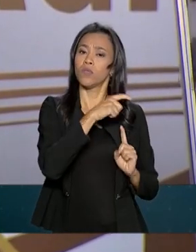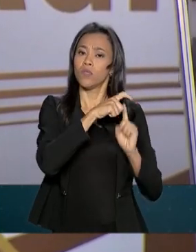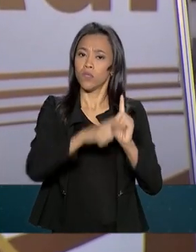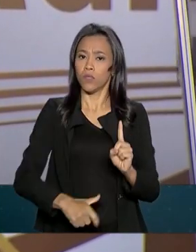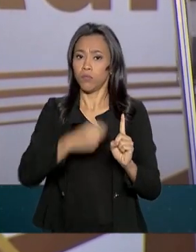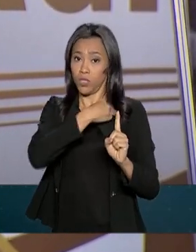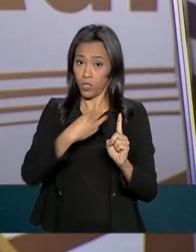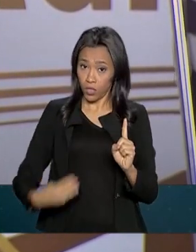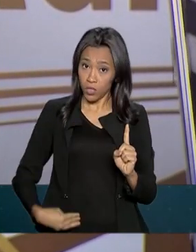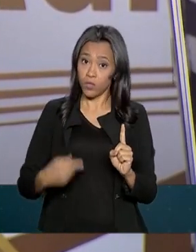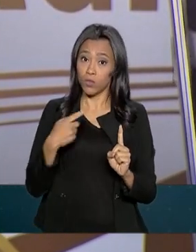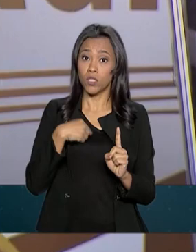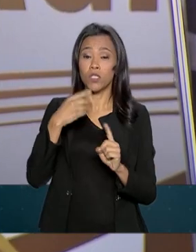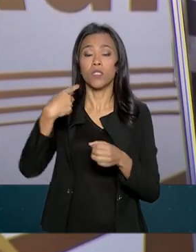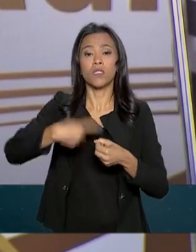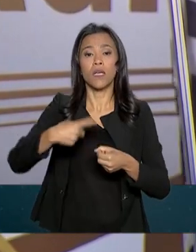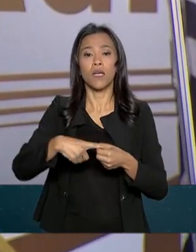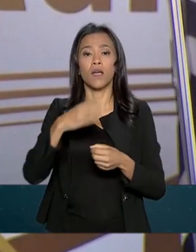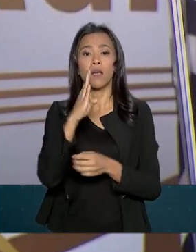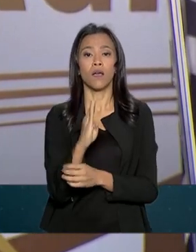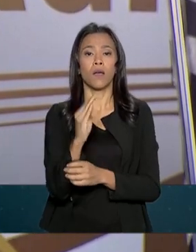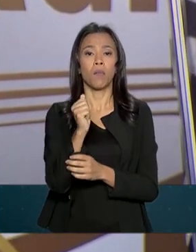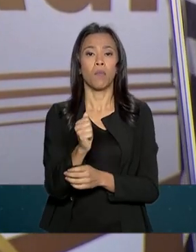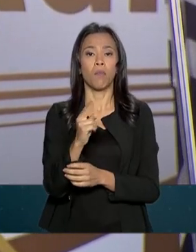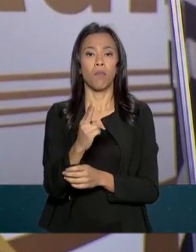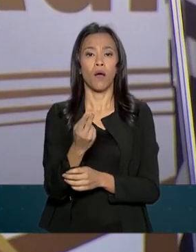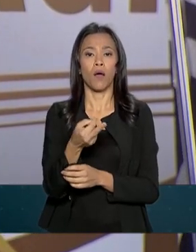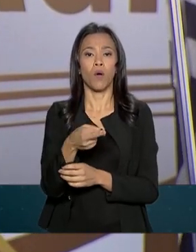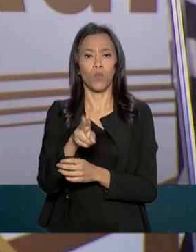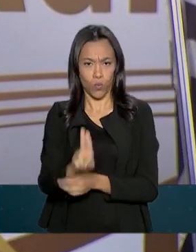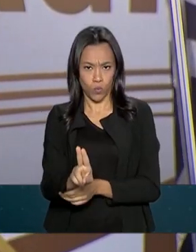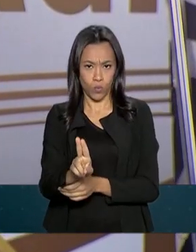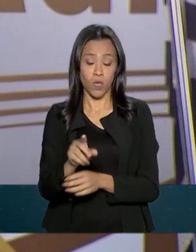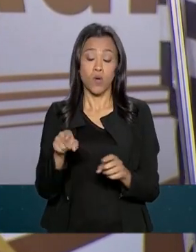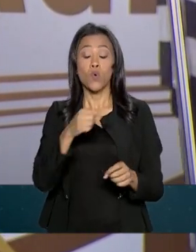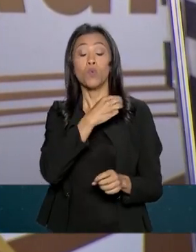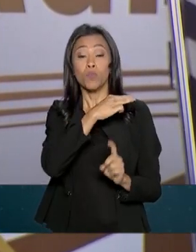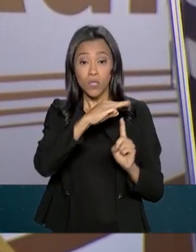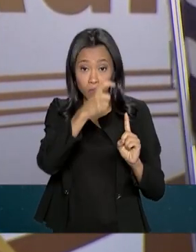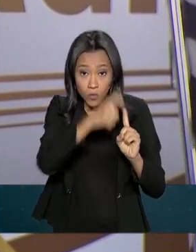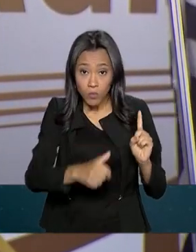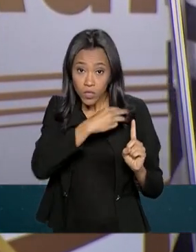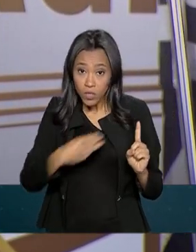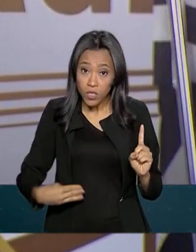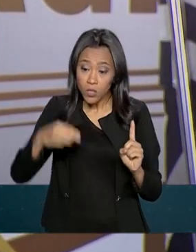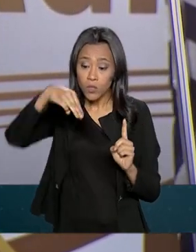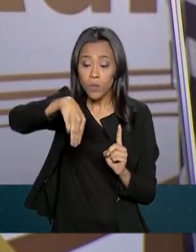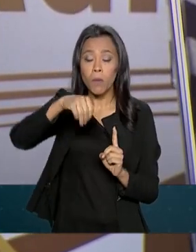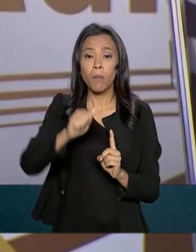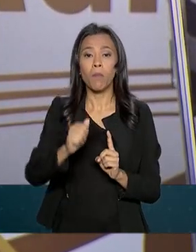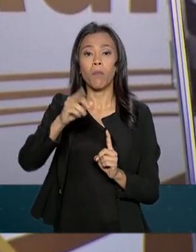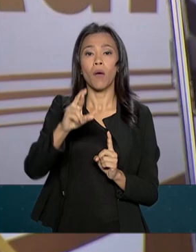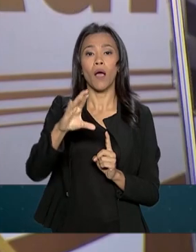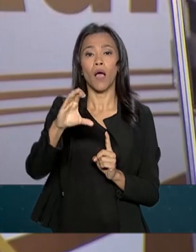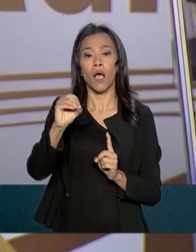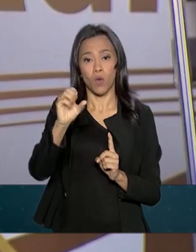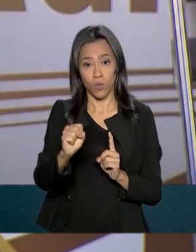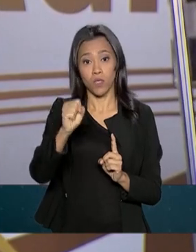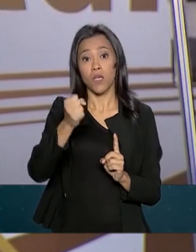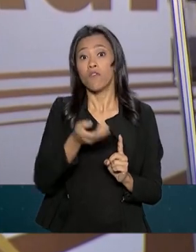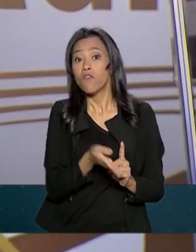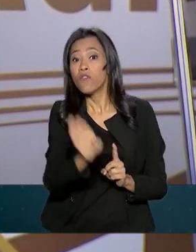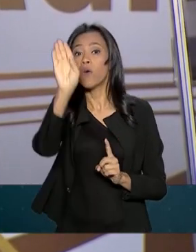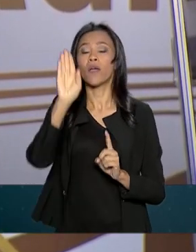Marcos Pontes, que já esteve duas vezes em Israel, tem andado o mundo atrás de tecnologia, se bem que,